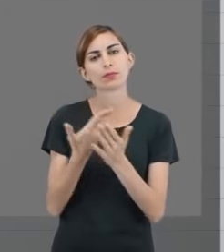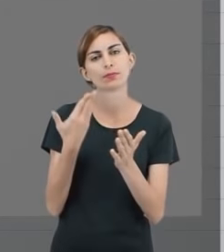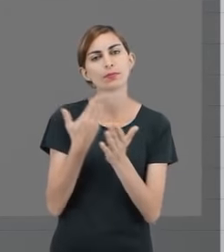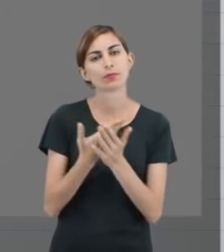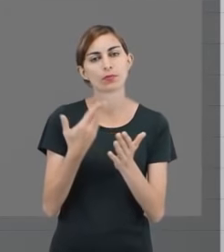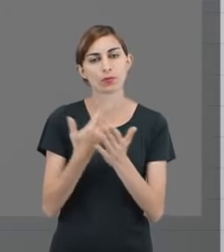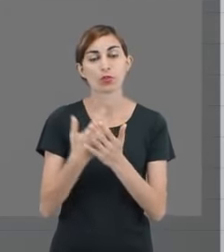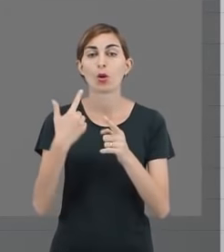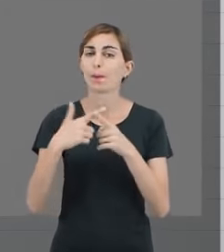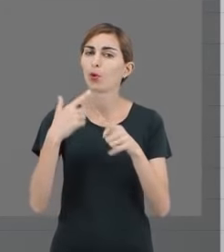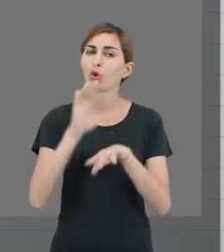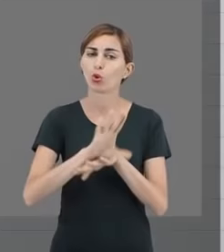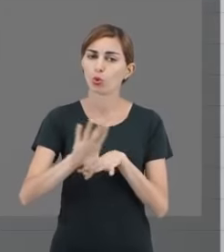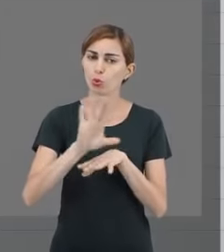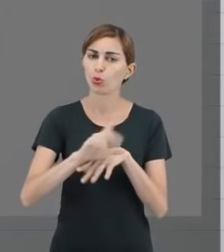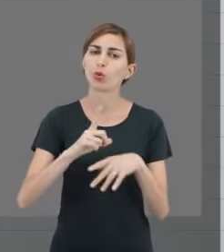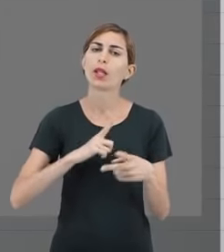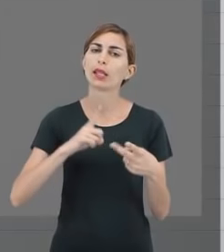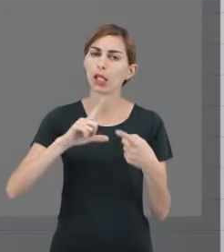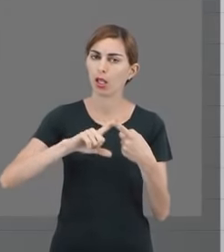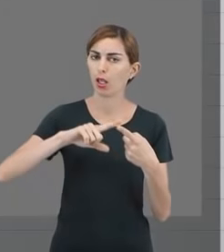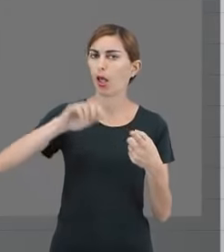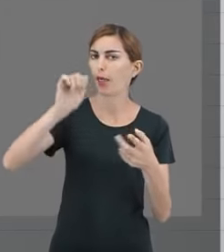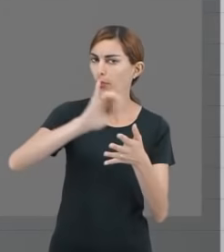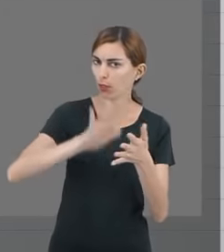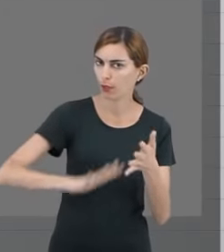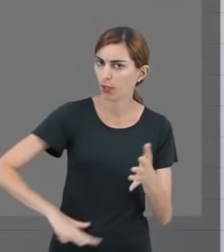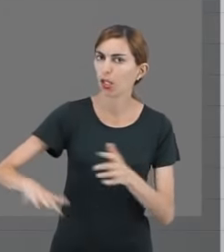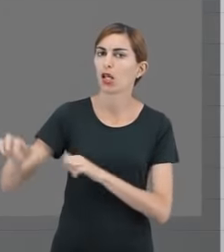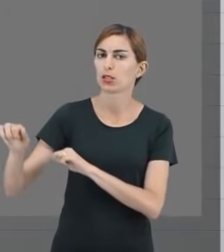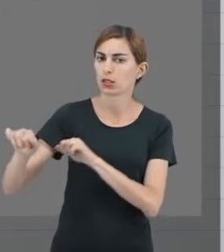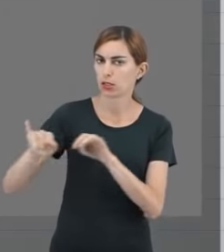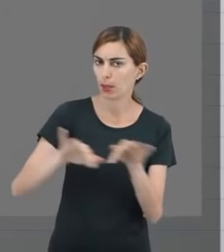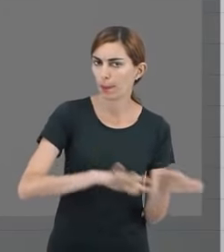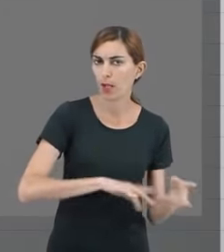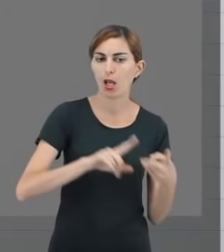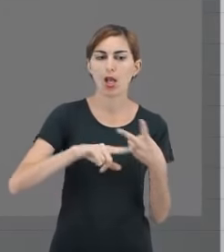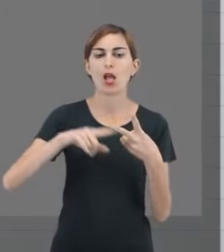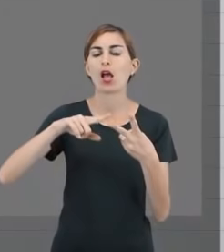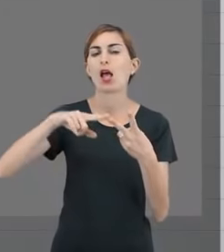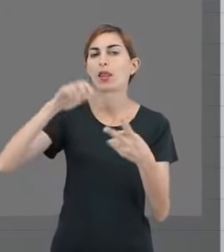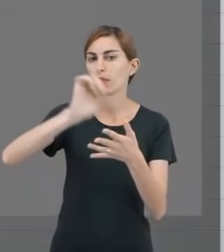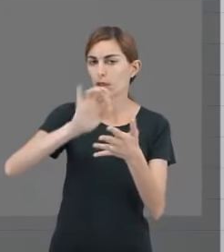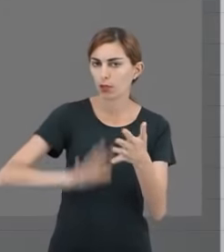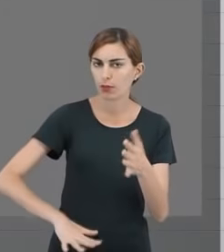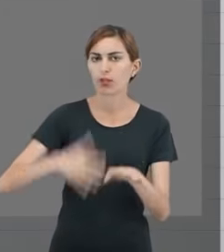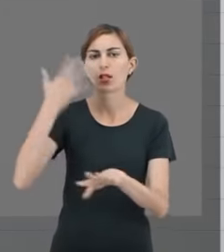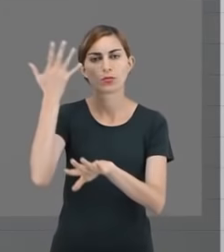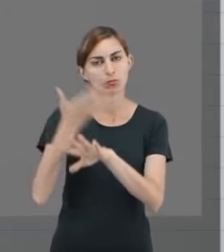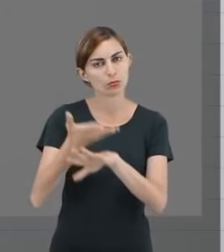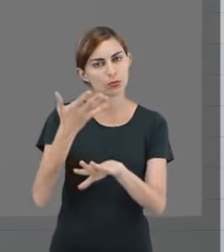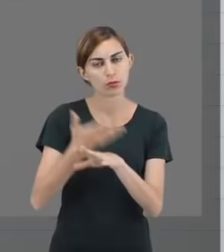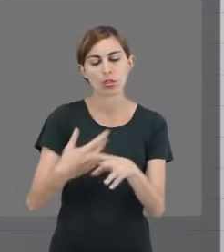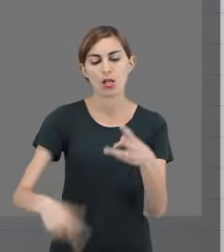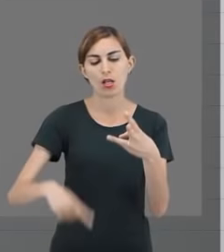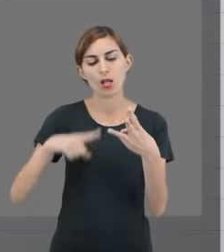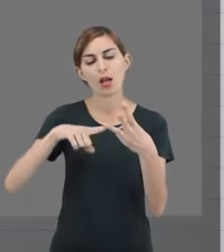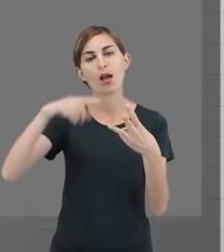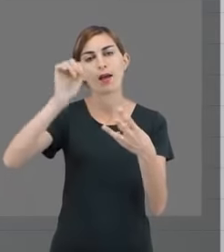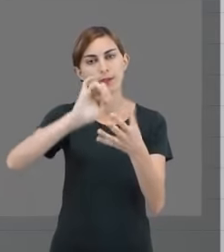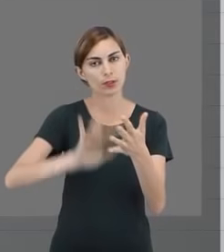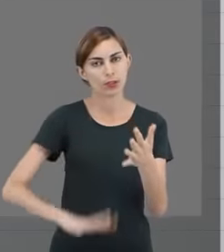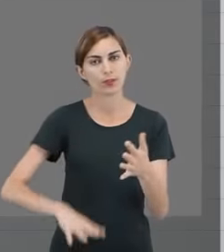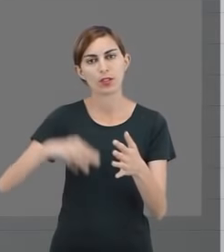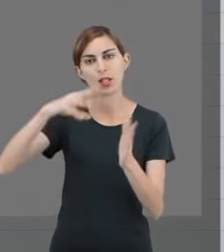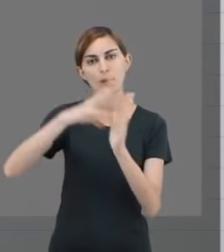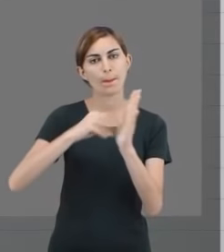os nossos cursos têm atividades semanais, atividades por disciplina e atividades por módulos, como a gente vai